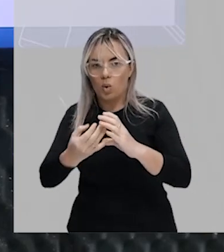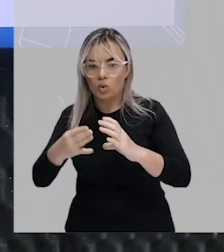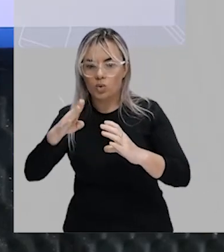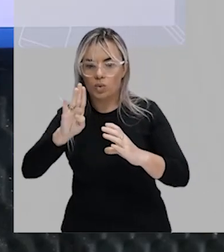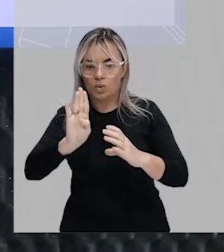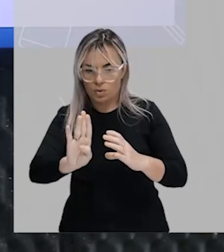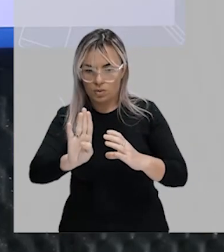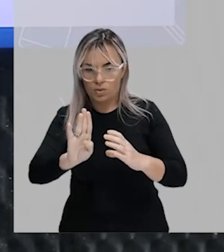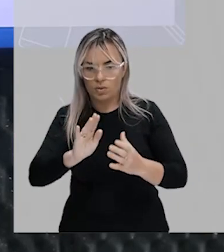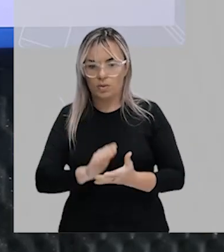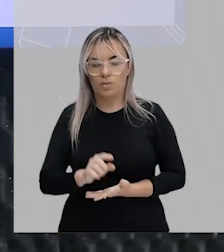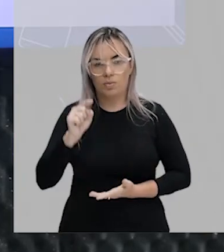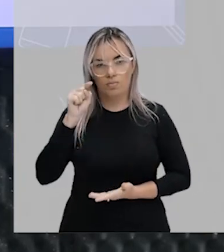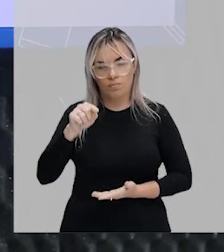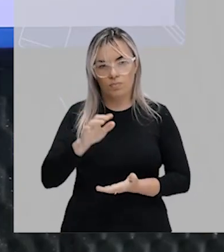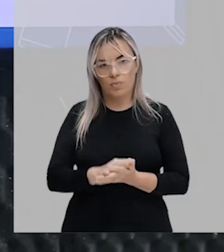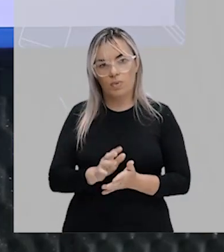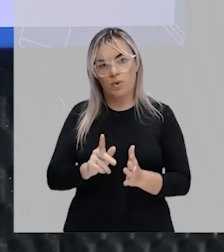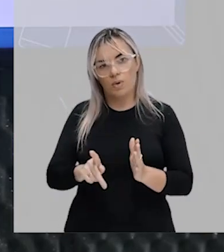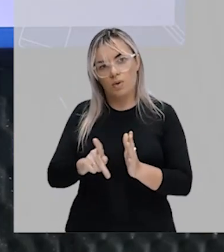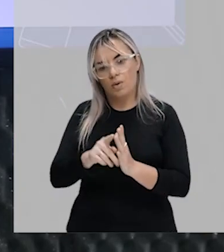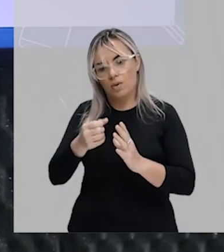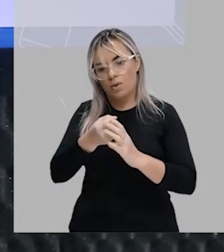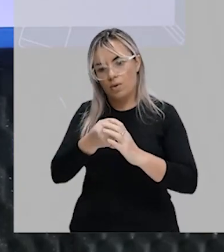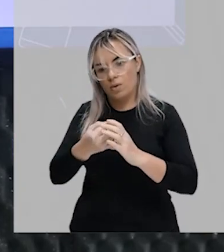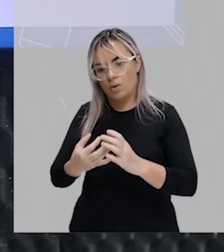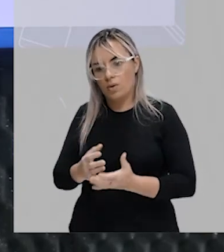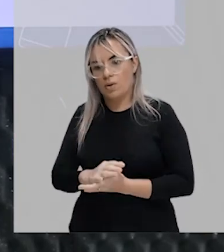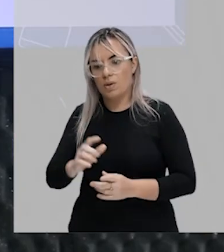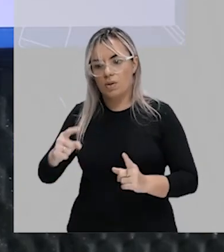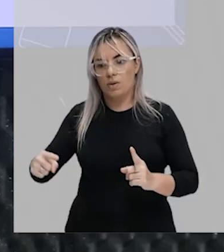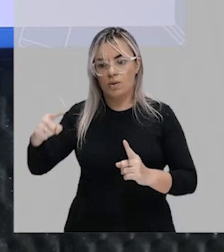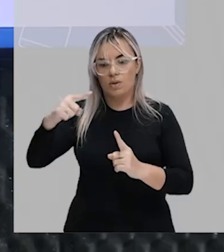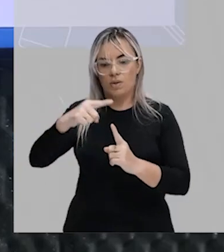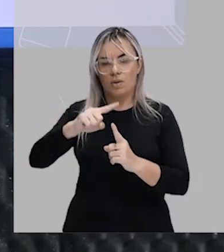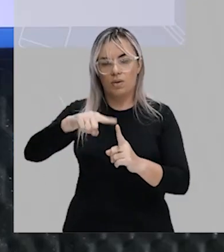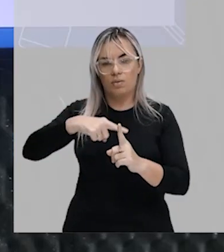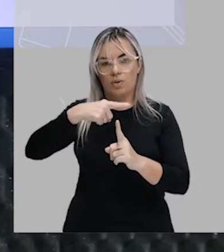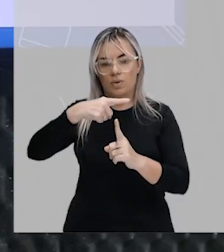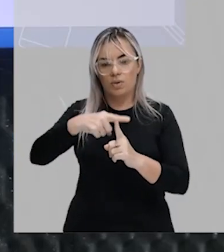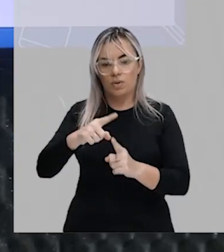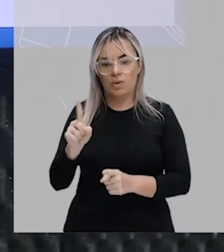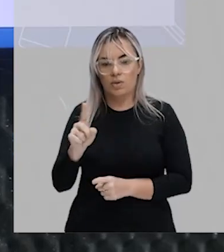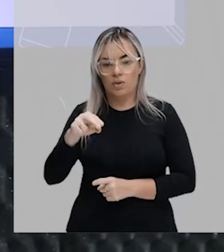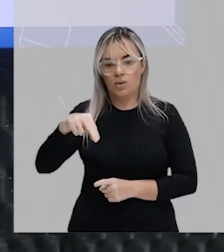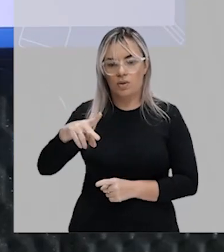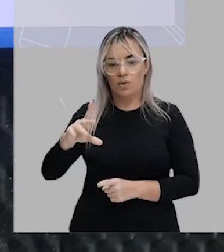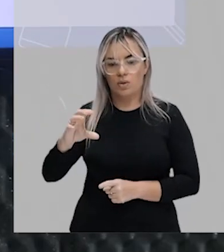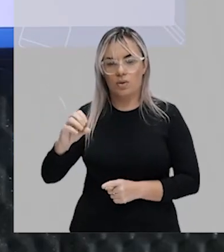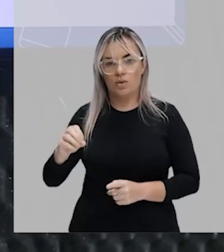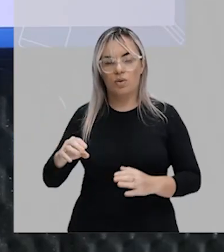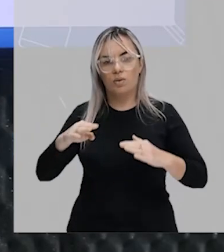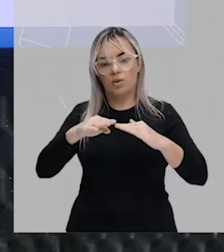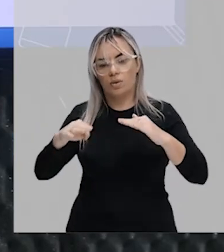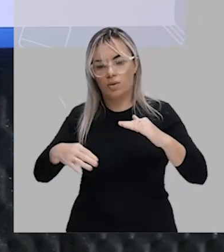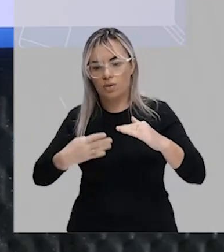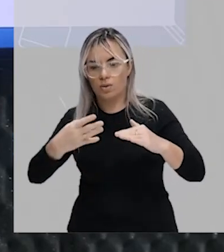falado. Ele é formado pelos inteiros positivos, não nulos, menores que 40 e